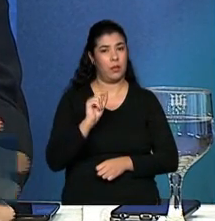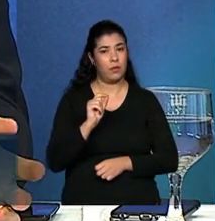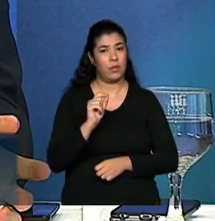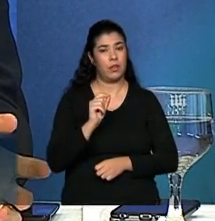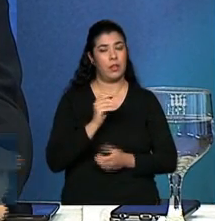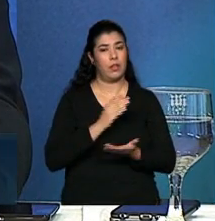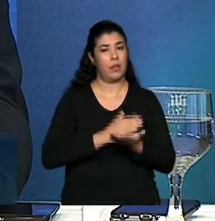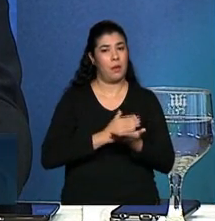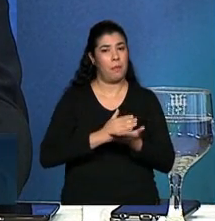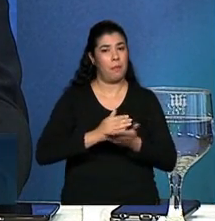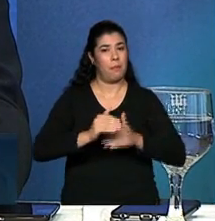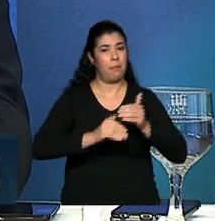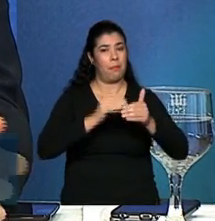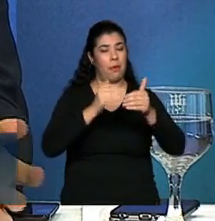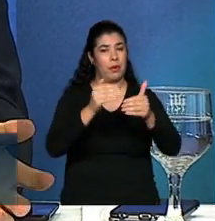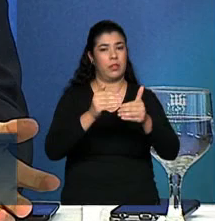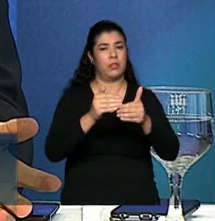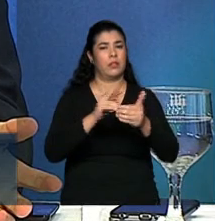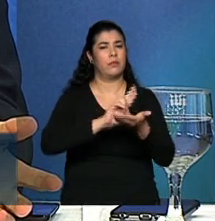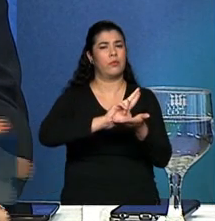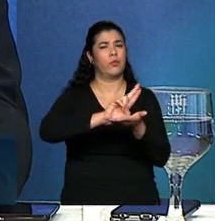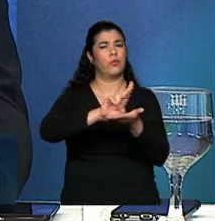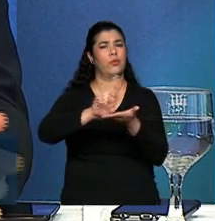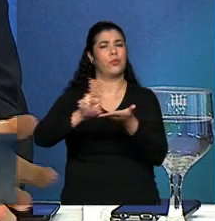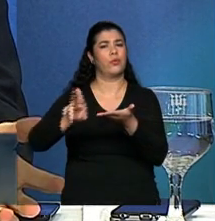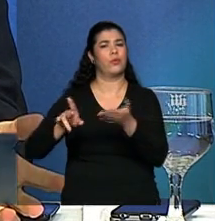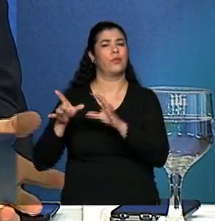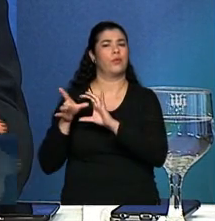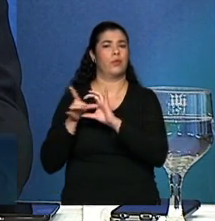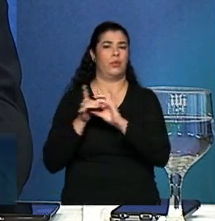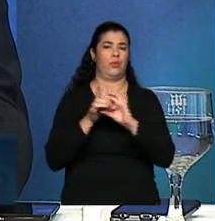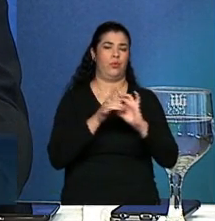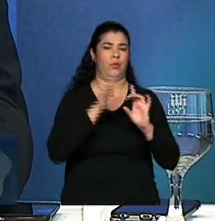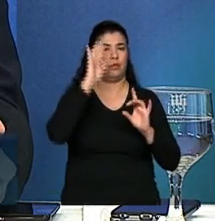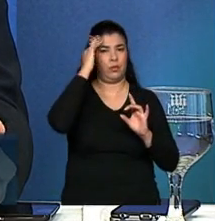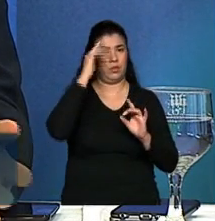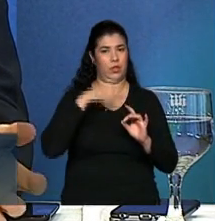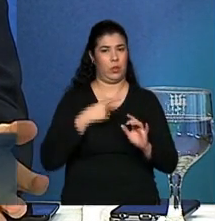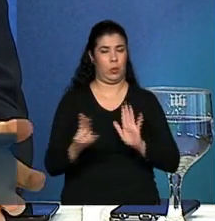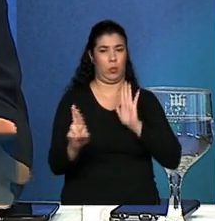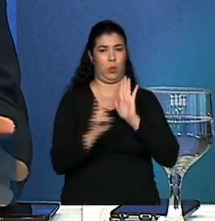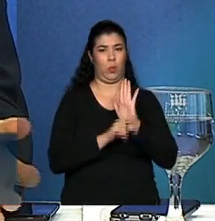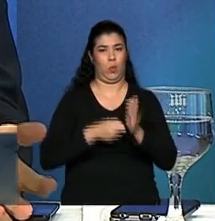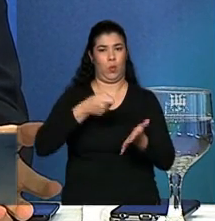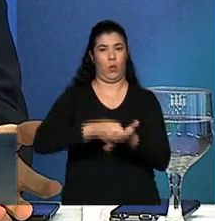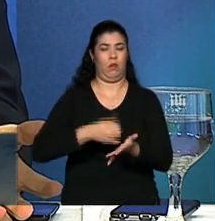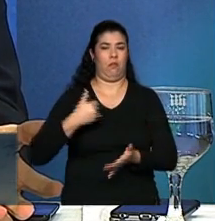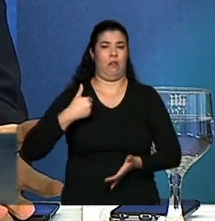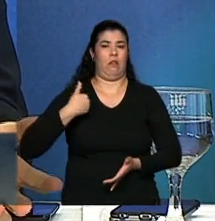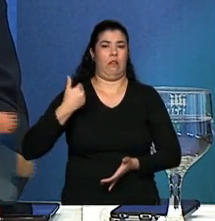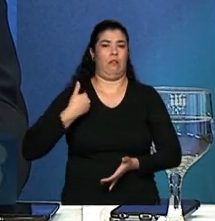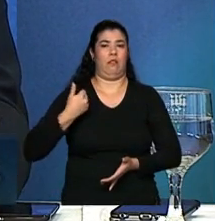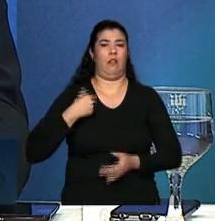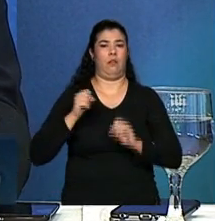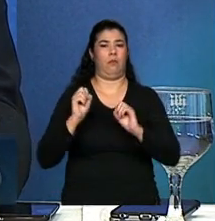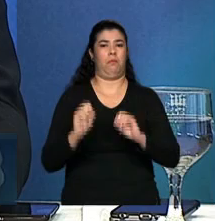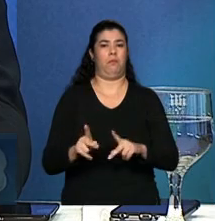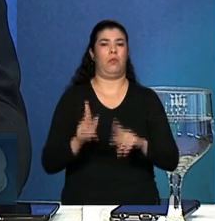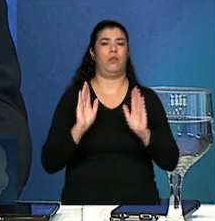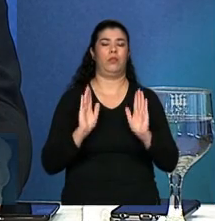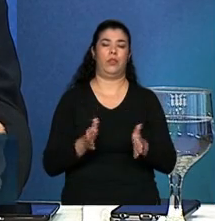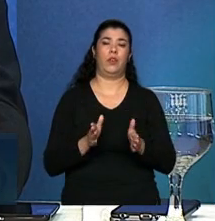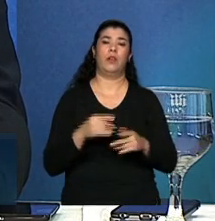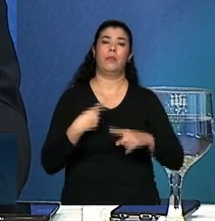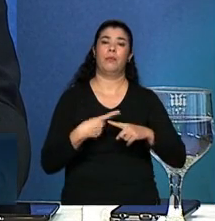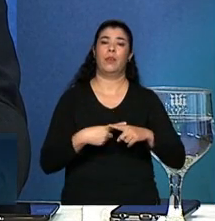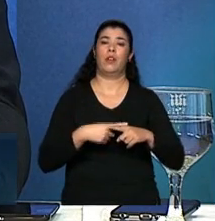Essa progressividade pode ser feita de diversas formas não necessariamente com o estabelecimento de uma idade mínima fixa até porque essa